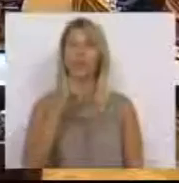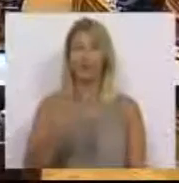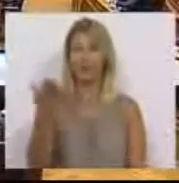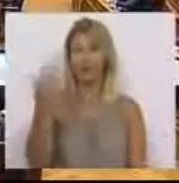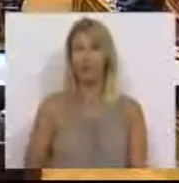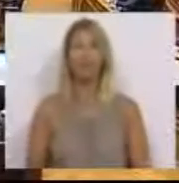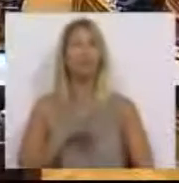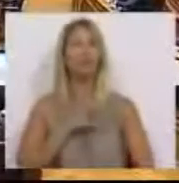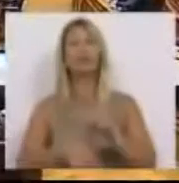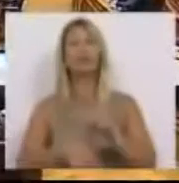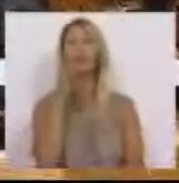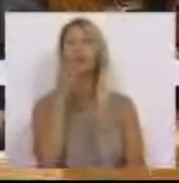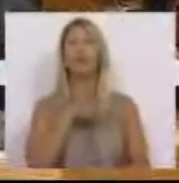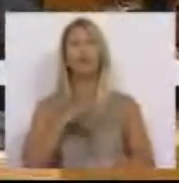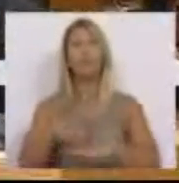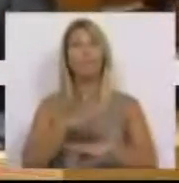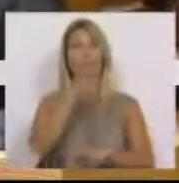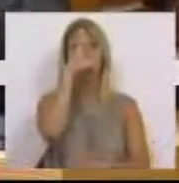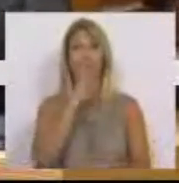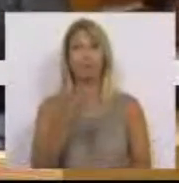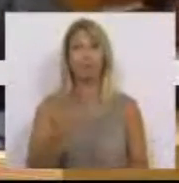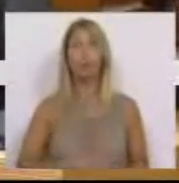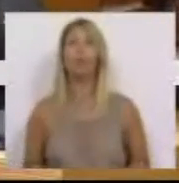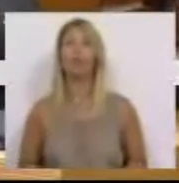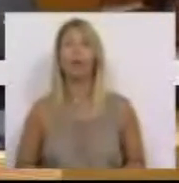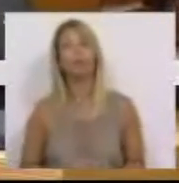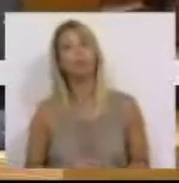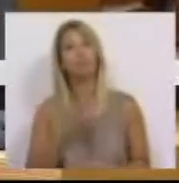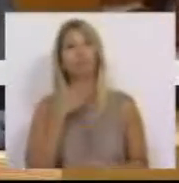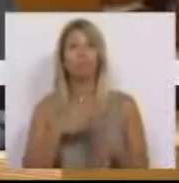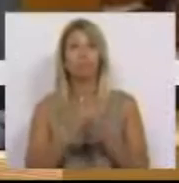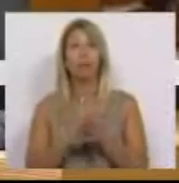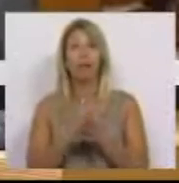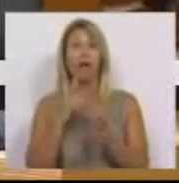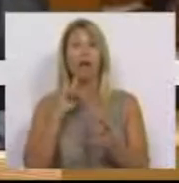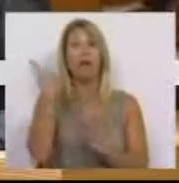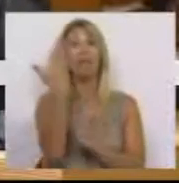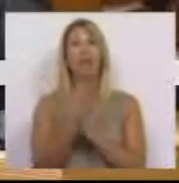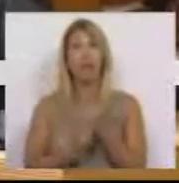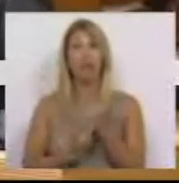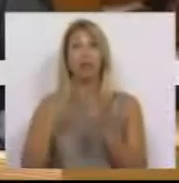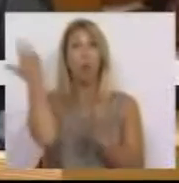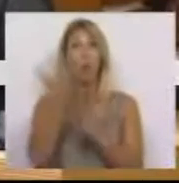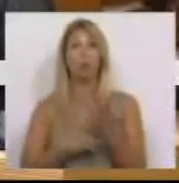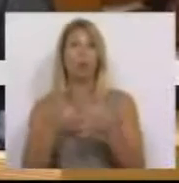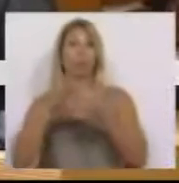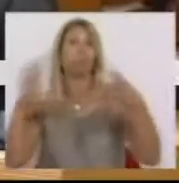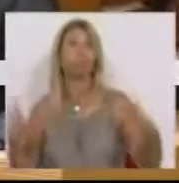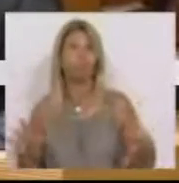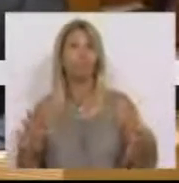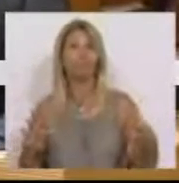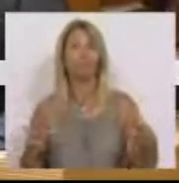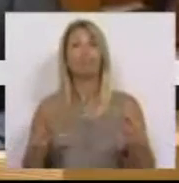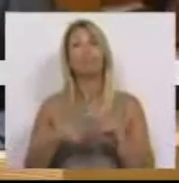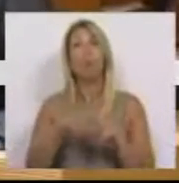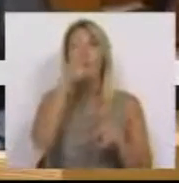Srs. Deputados, Srs. Membros do Governo, Usando a Declaração de Constitucionalidade do Orçamento como desculpa, o Governo aproveita o